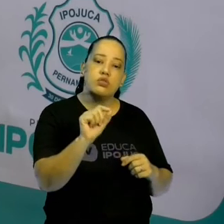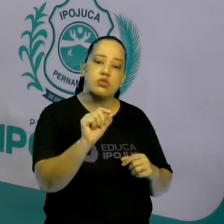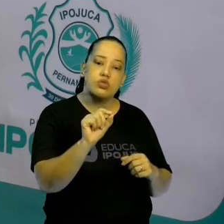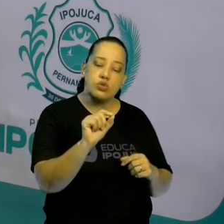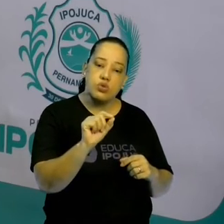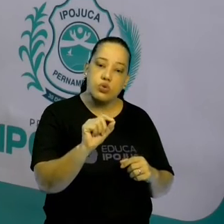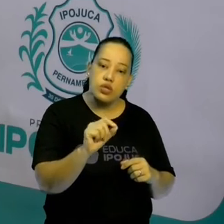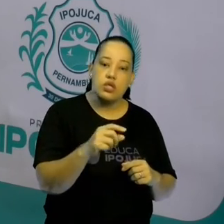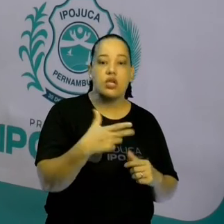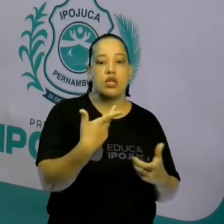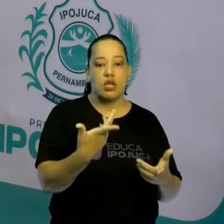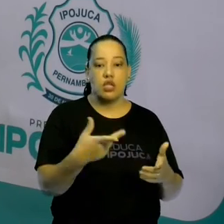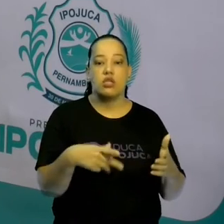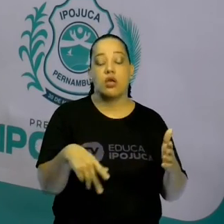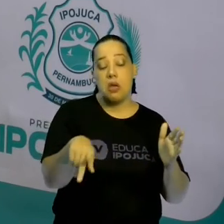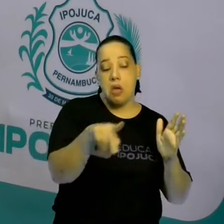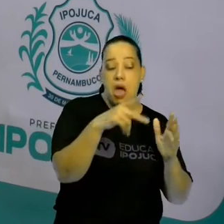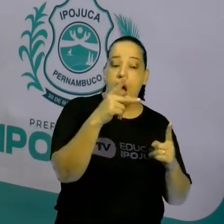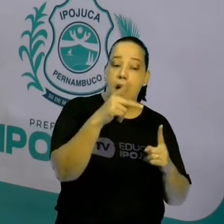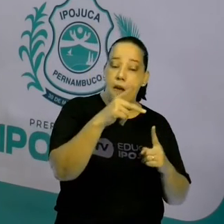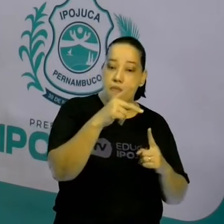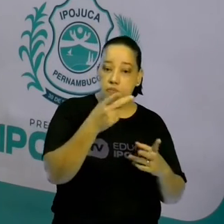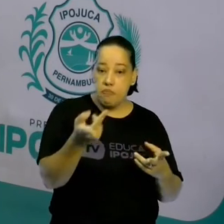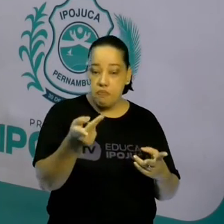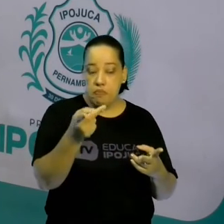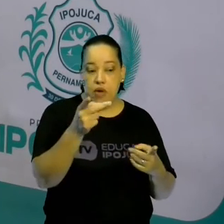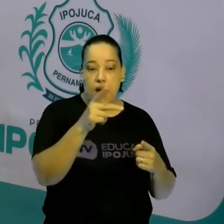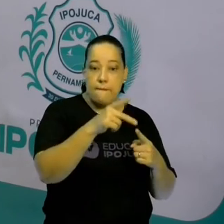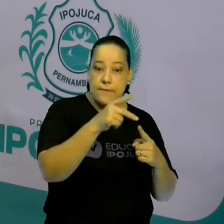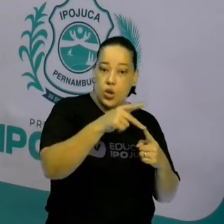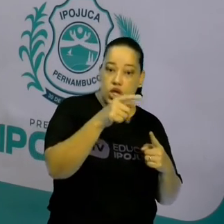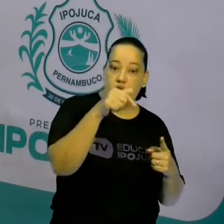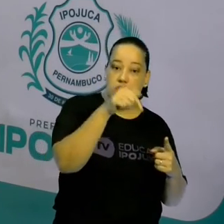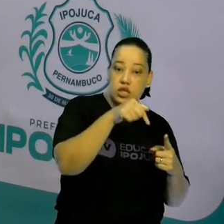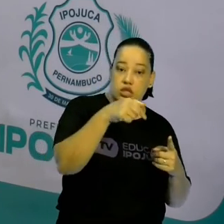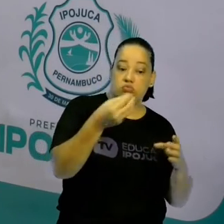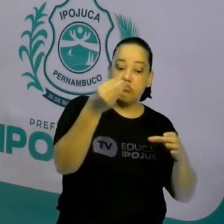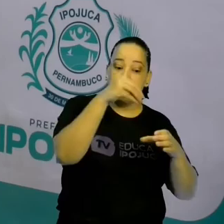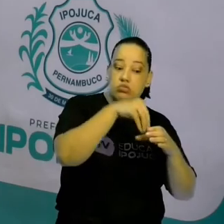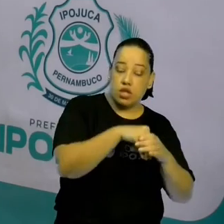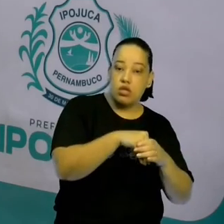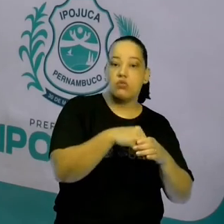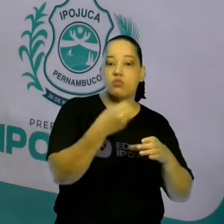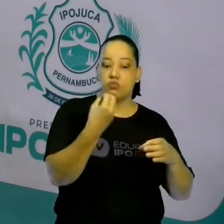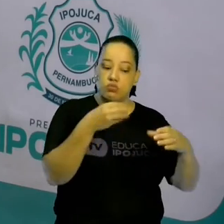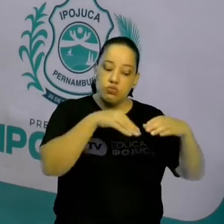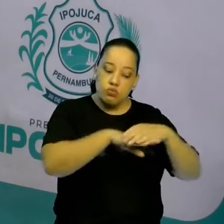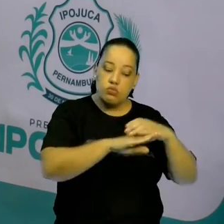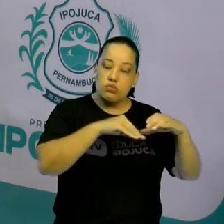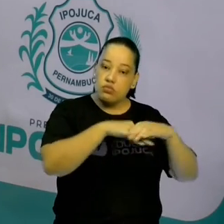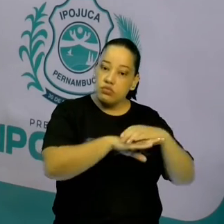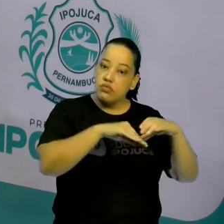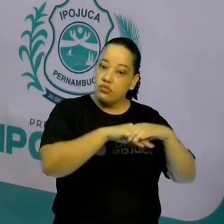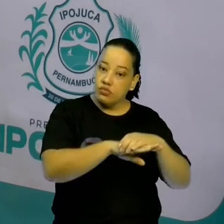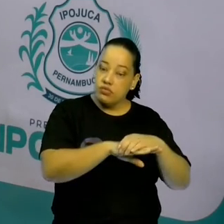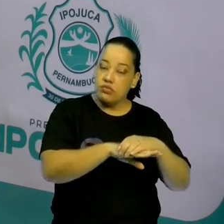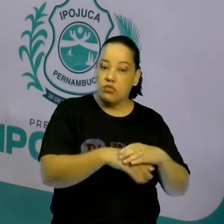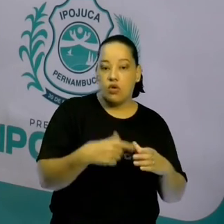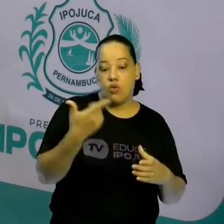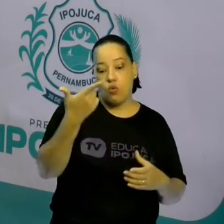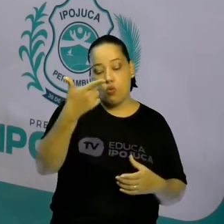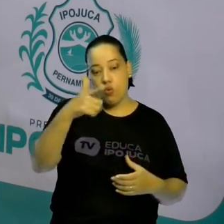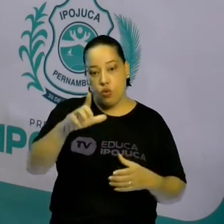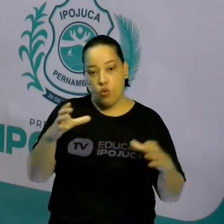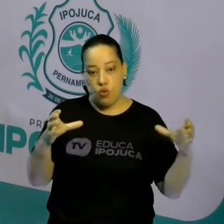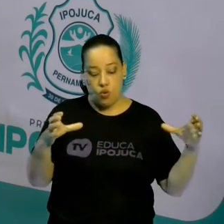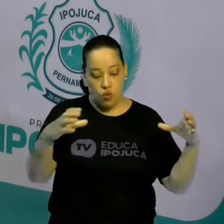proteína, pelo armazenamento de proteína. Vamos dizer assim, serve para um armazenamento. O complexo golgiense, junto